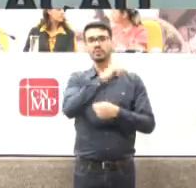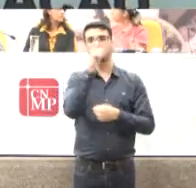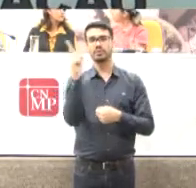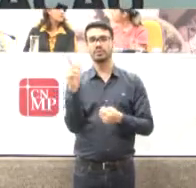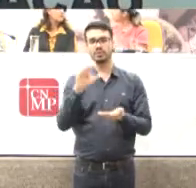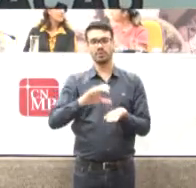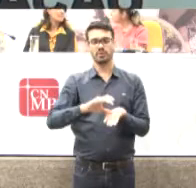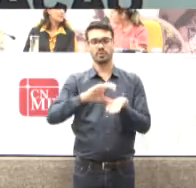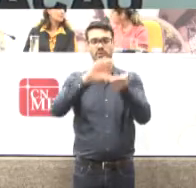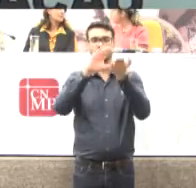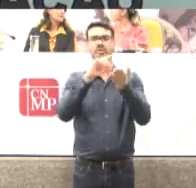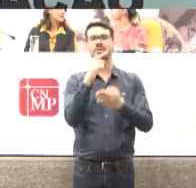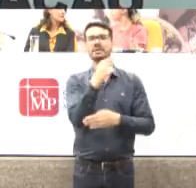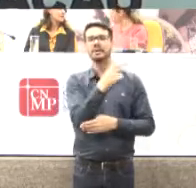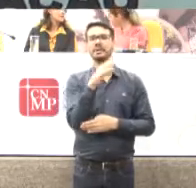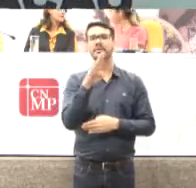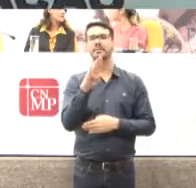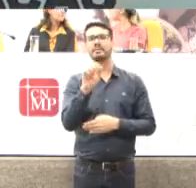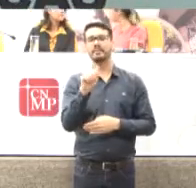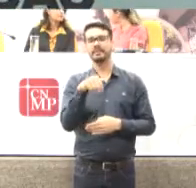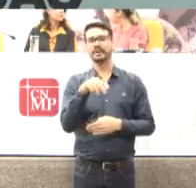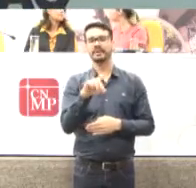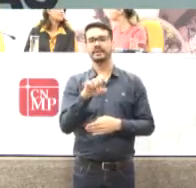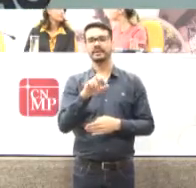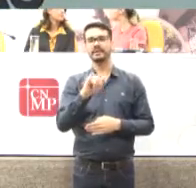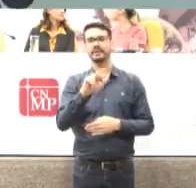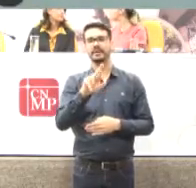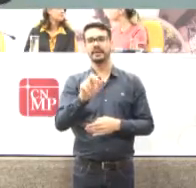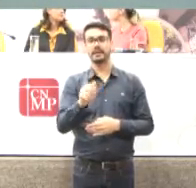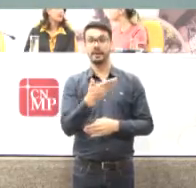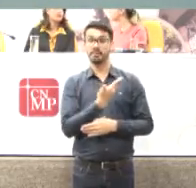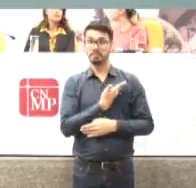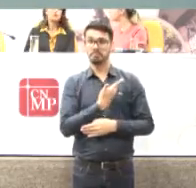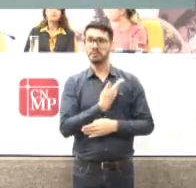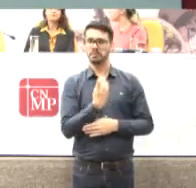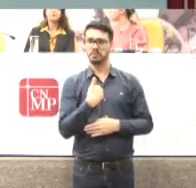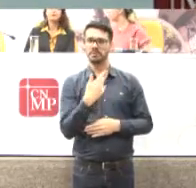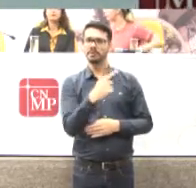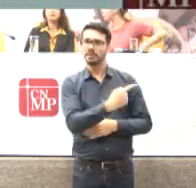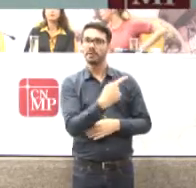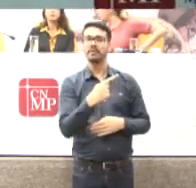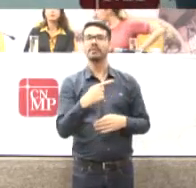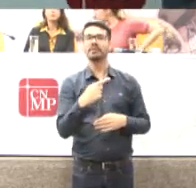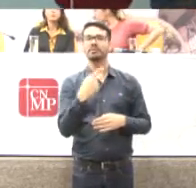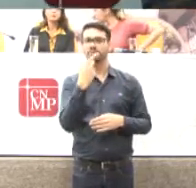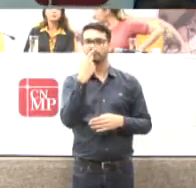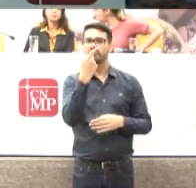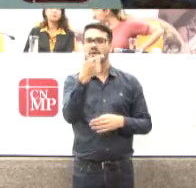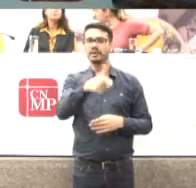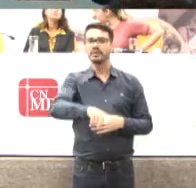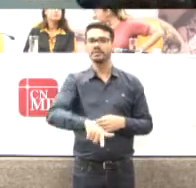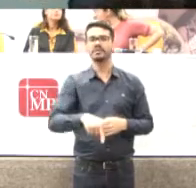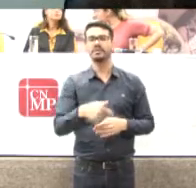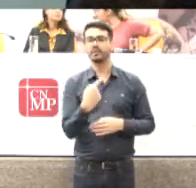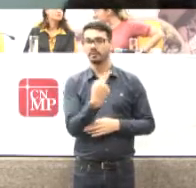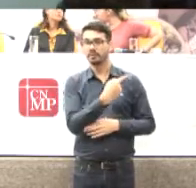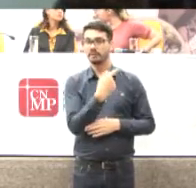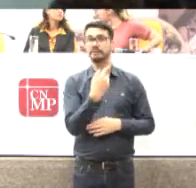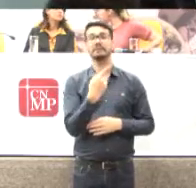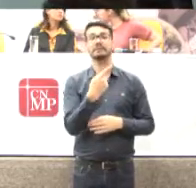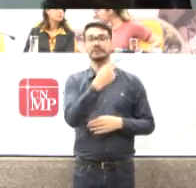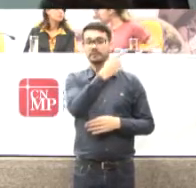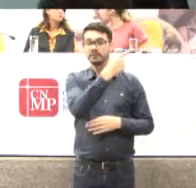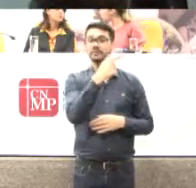Bandeira Um grande amigo E reforçar O que o conselheiro Disse Ele Enfim Estava super